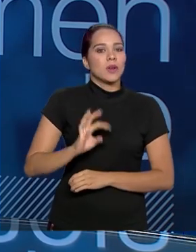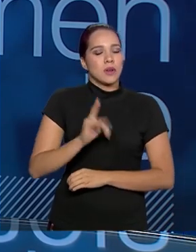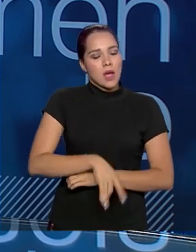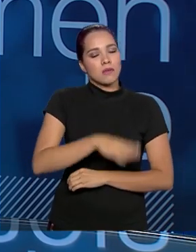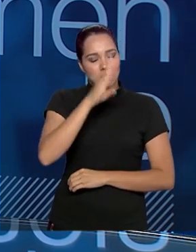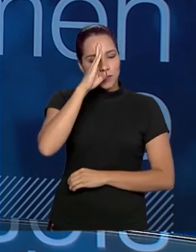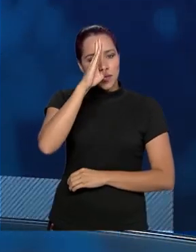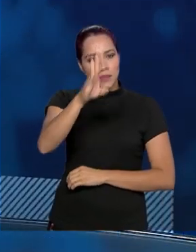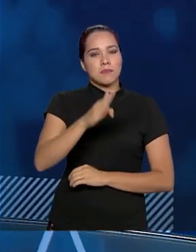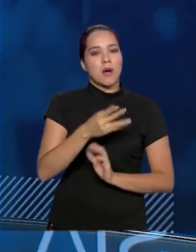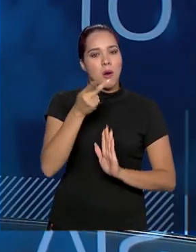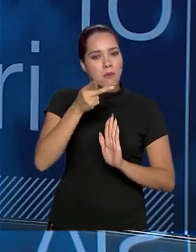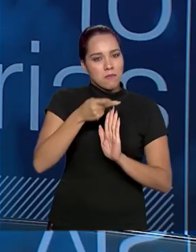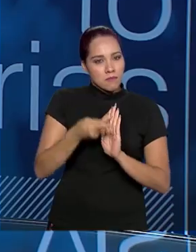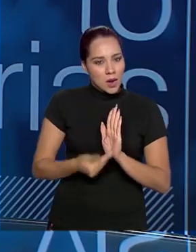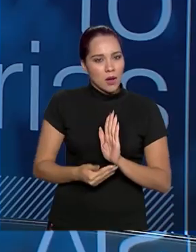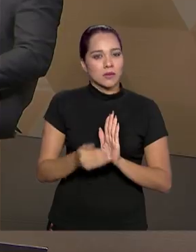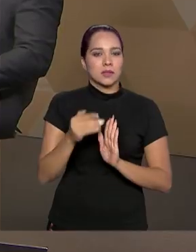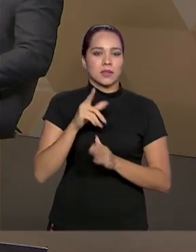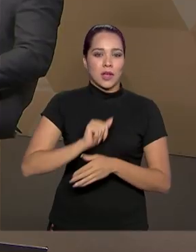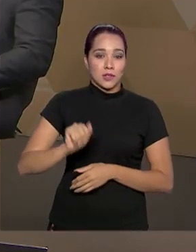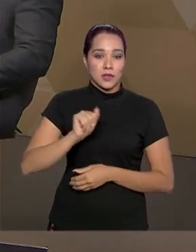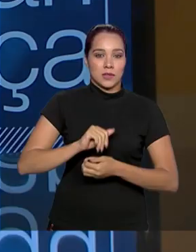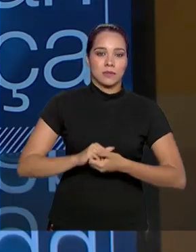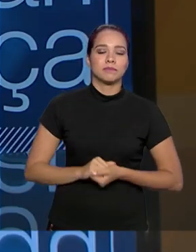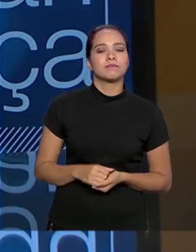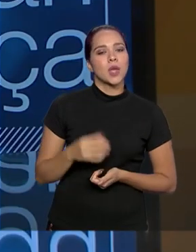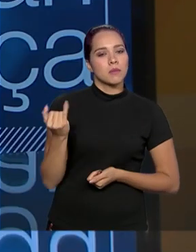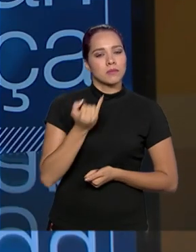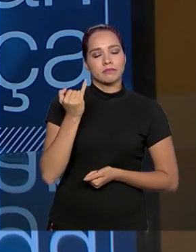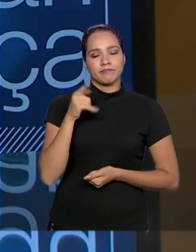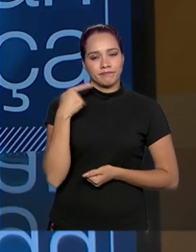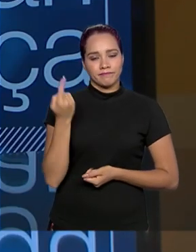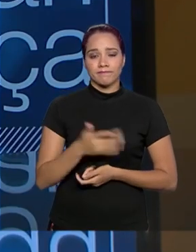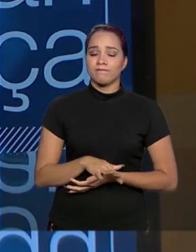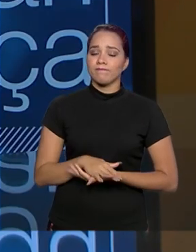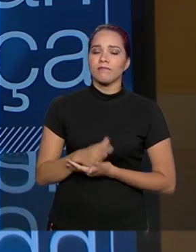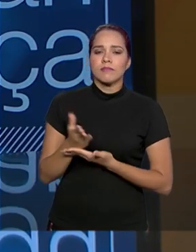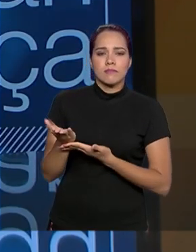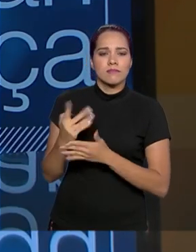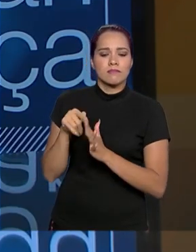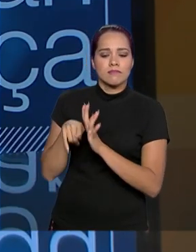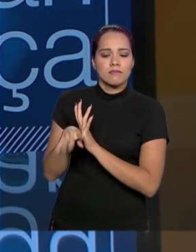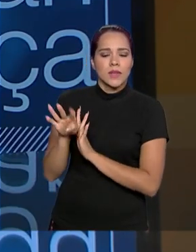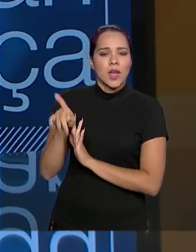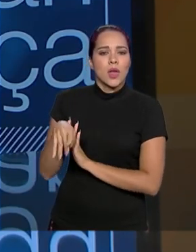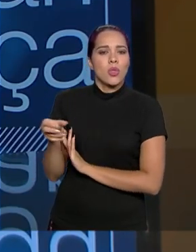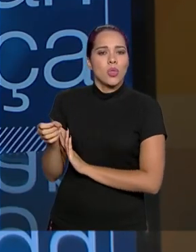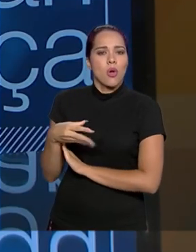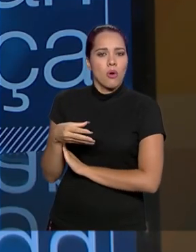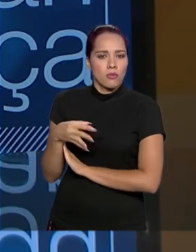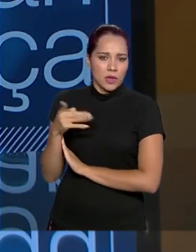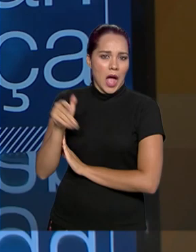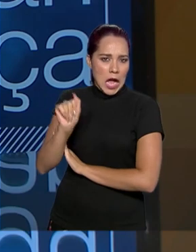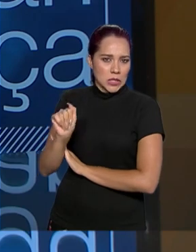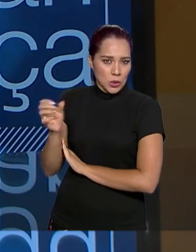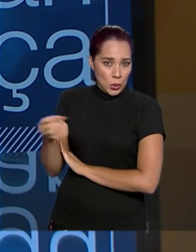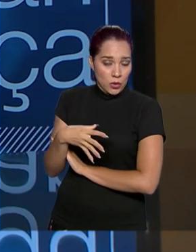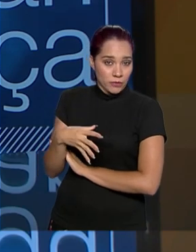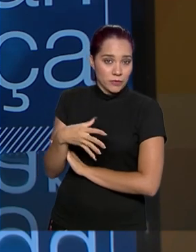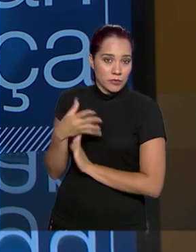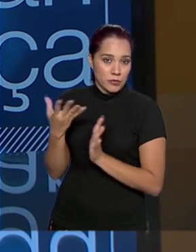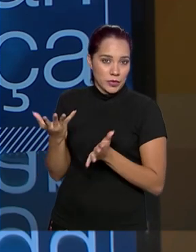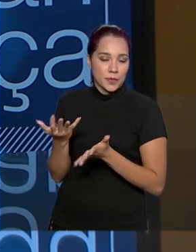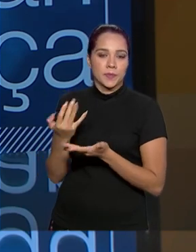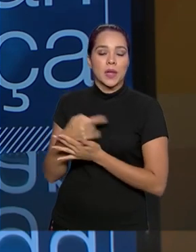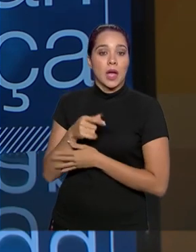primeiras pautas da agência. É importante para a gente, né? Diretor, a agência é relativamente recente, né? E logo em seguida,